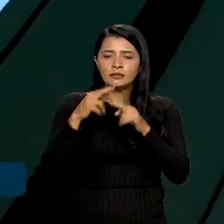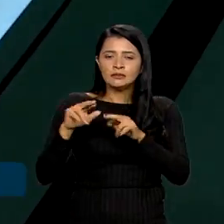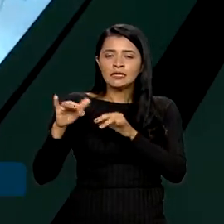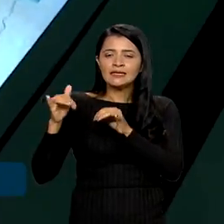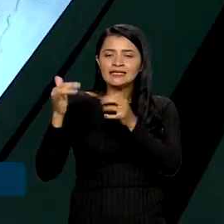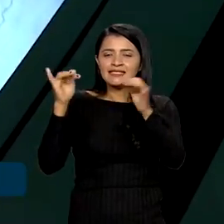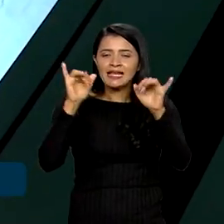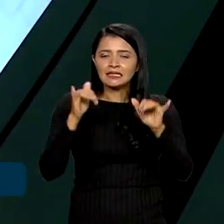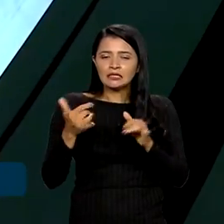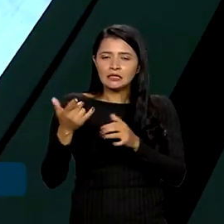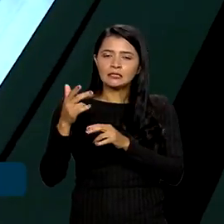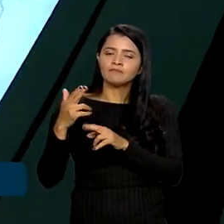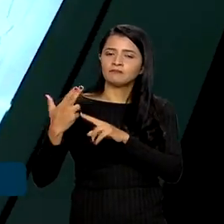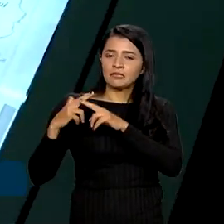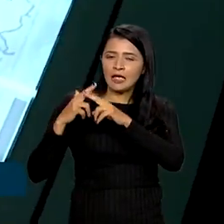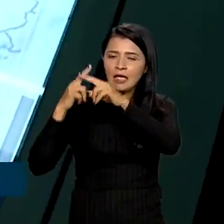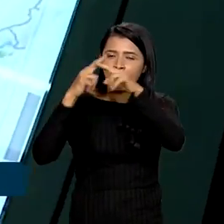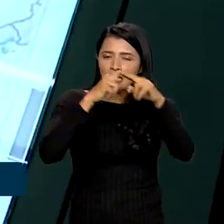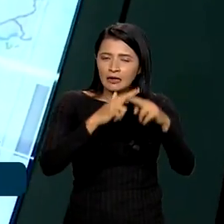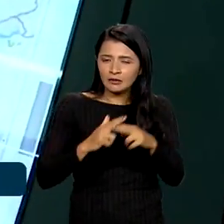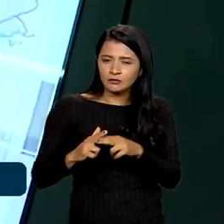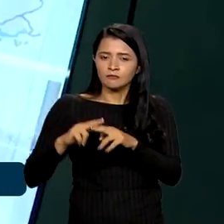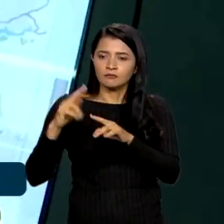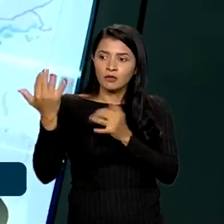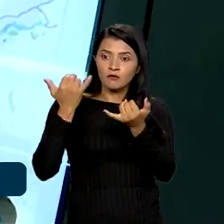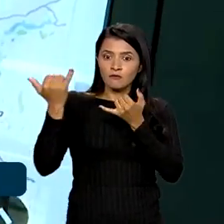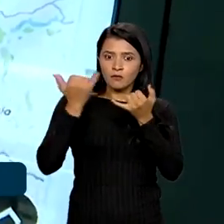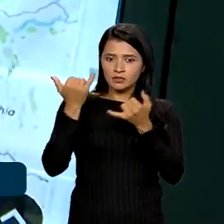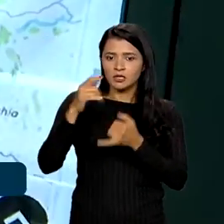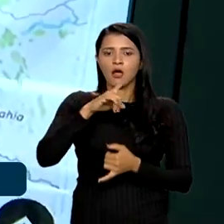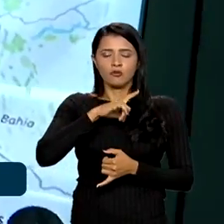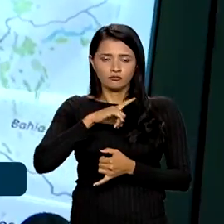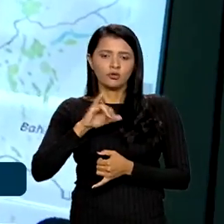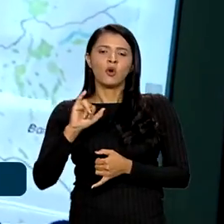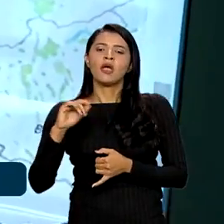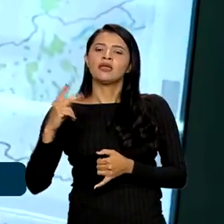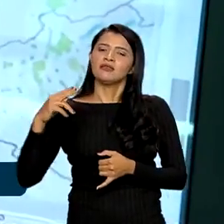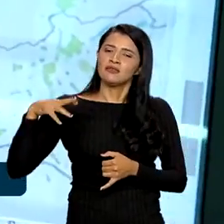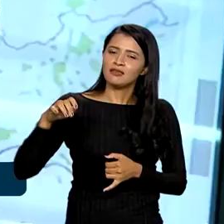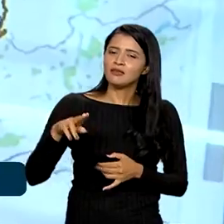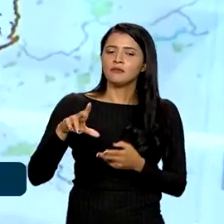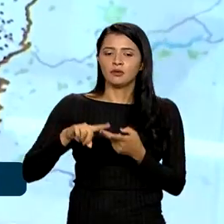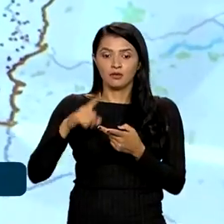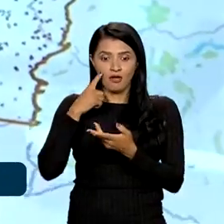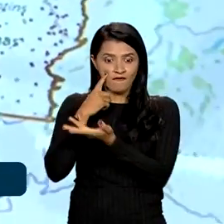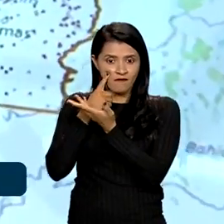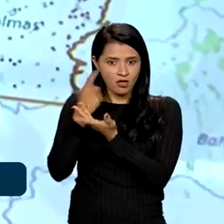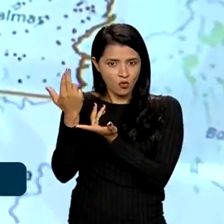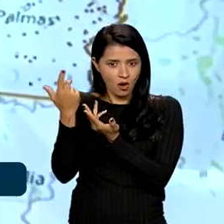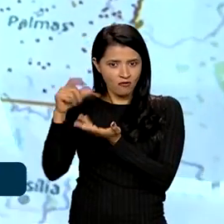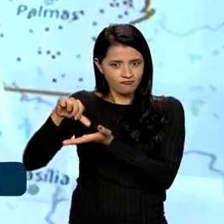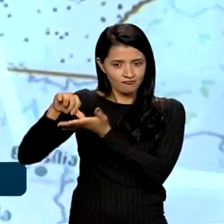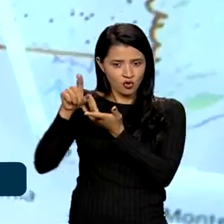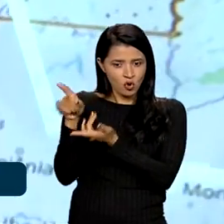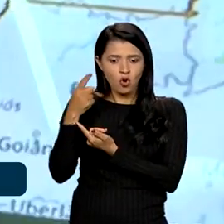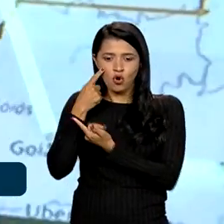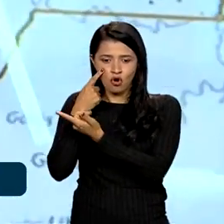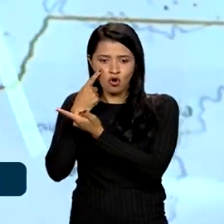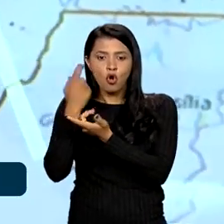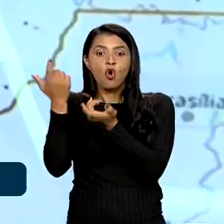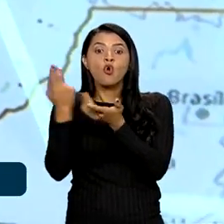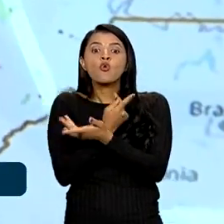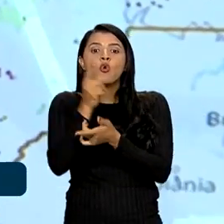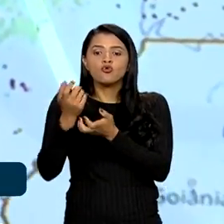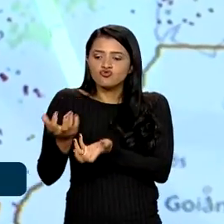de focos de calor da NASA, do INPE. E aqui nós podemos ver nessa figura os incêndios ativos no